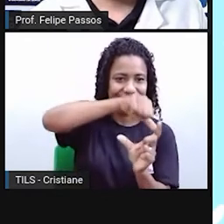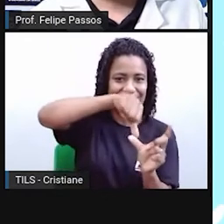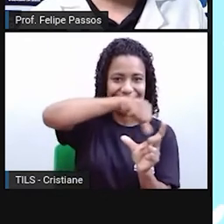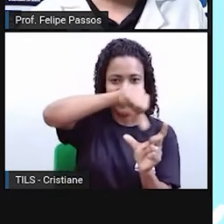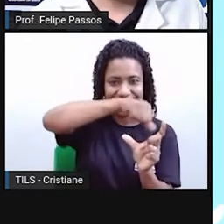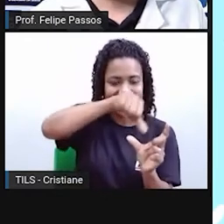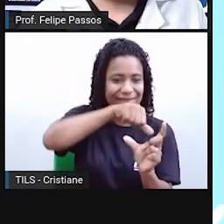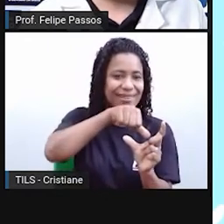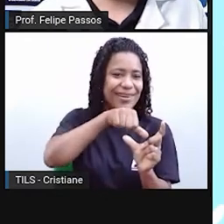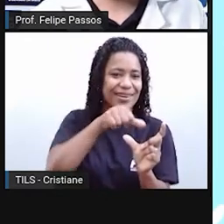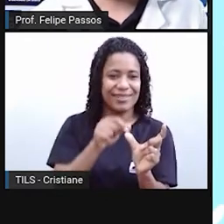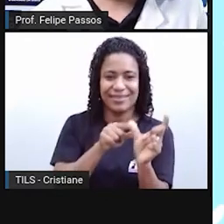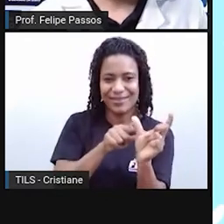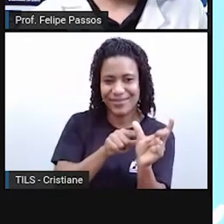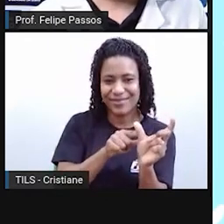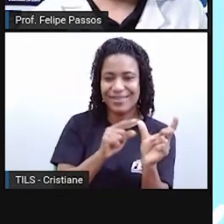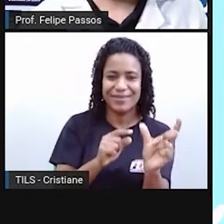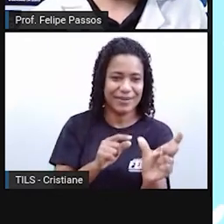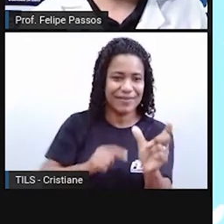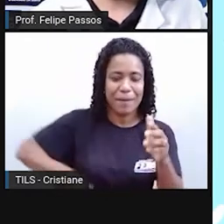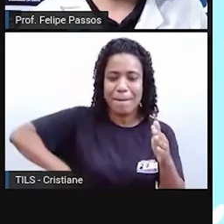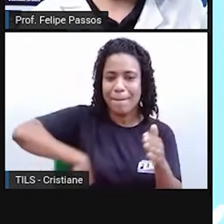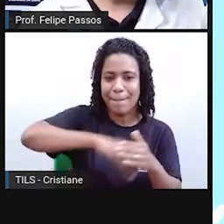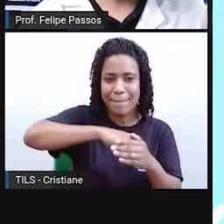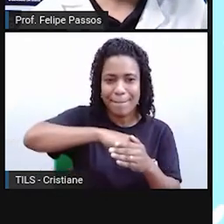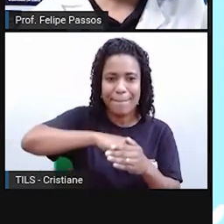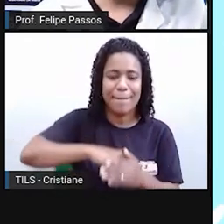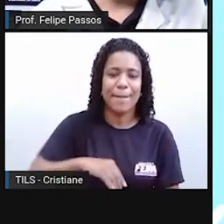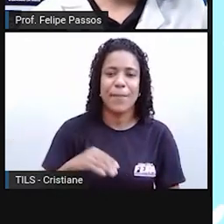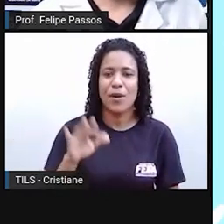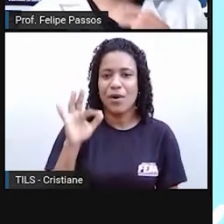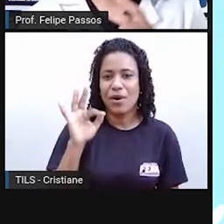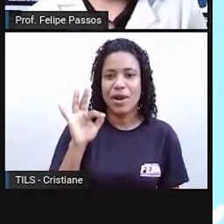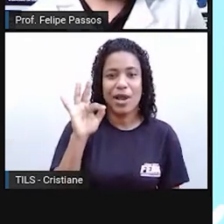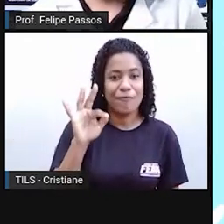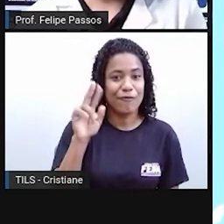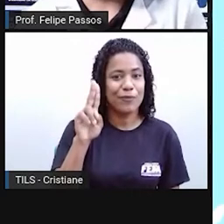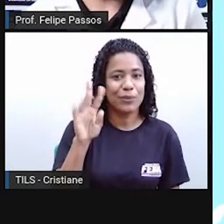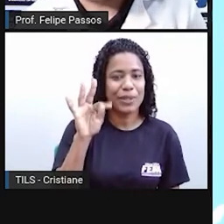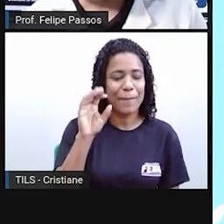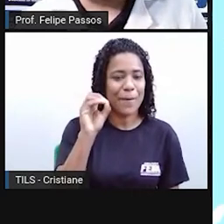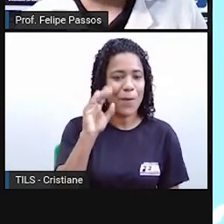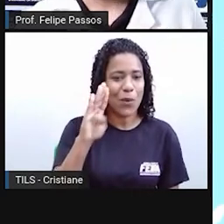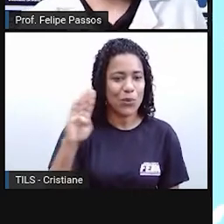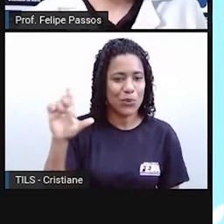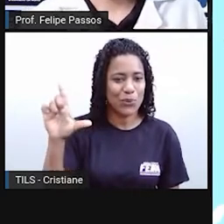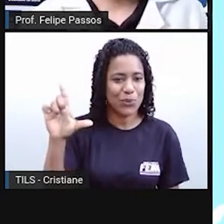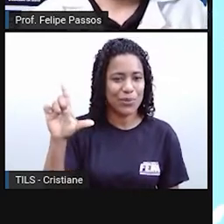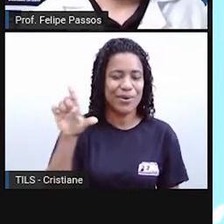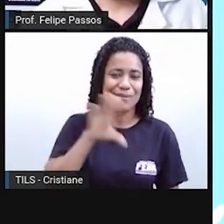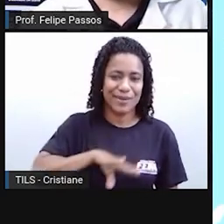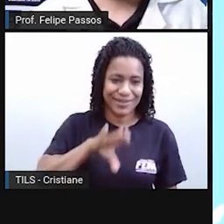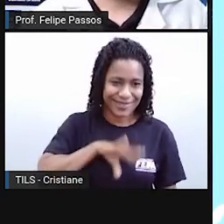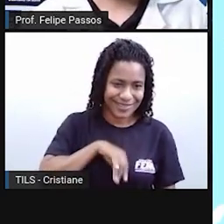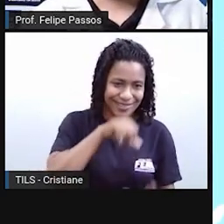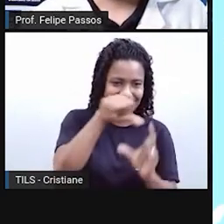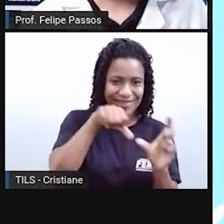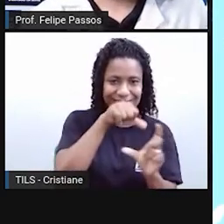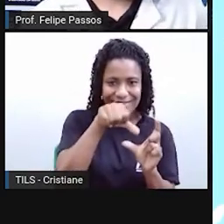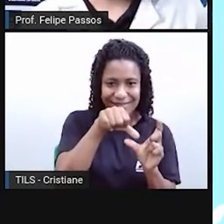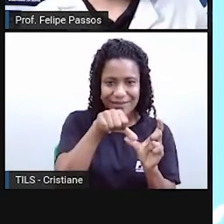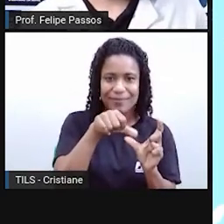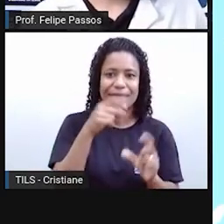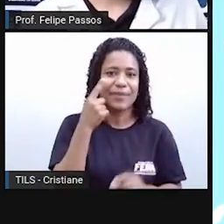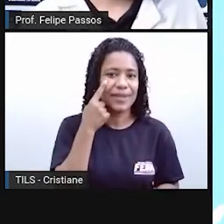mais fácil da gente falar. Então, ao invés de futebol, a gente fala futebol mesmo. Deletar,